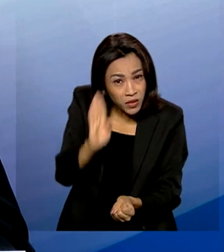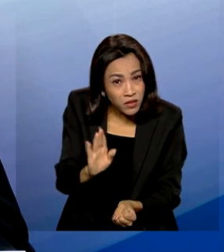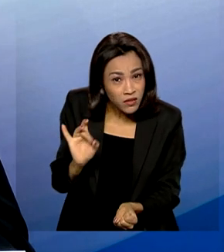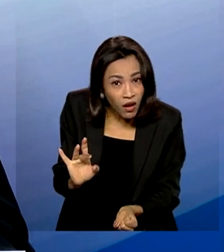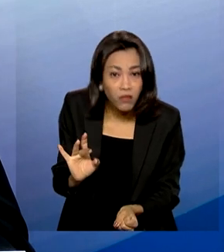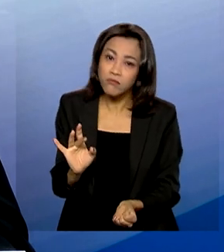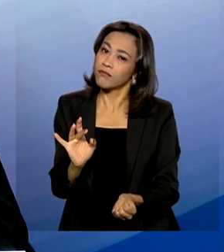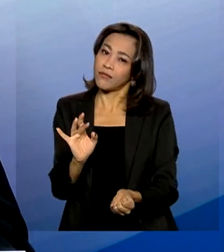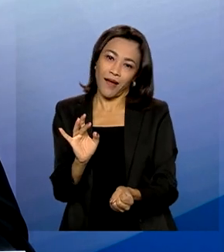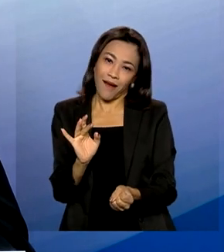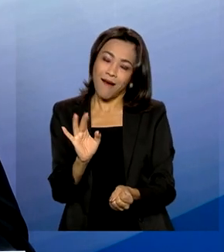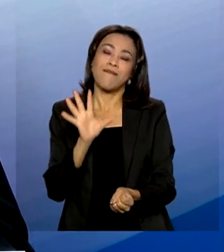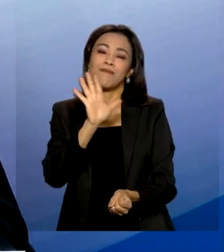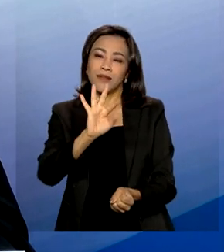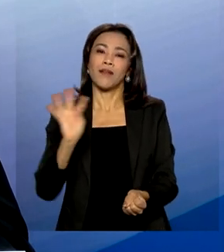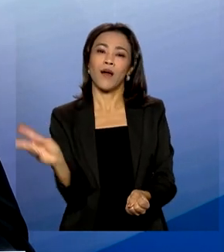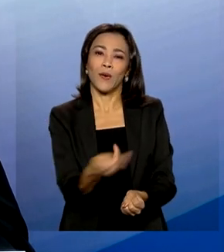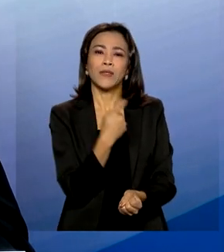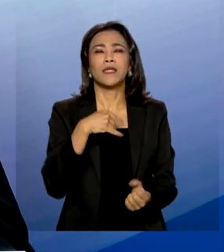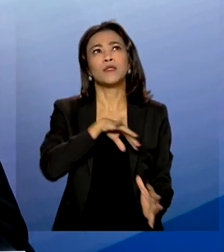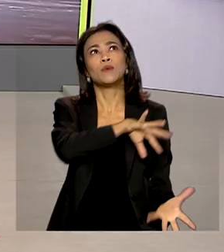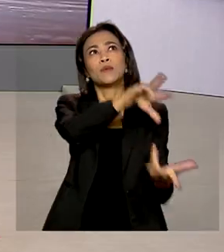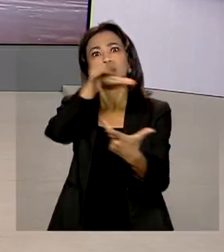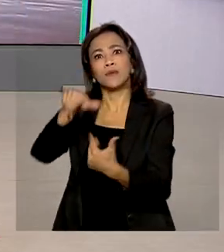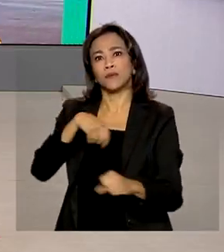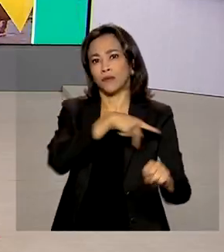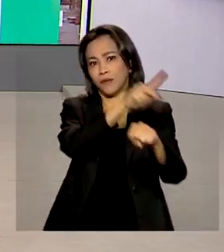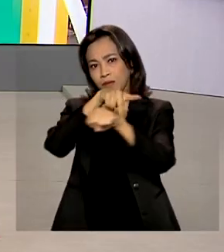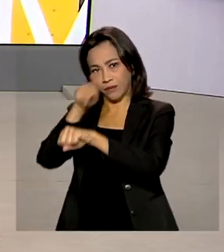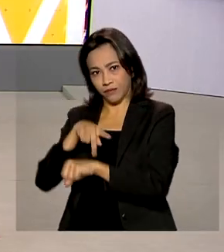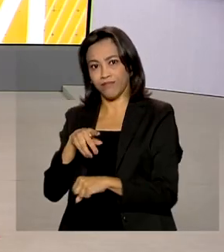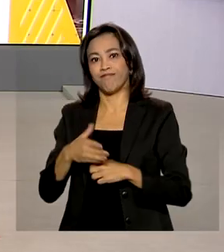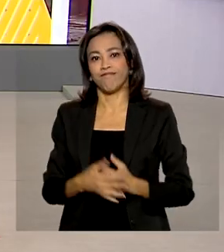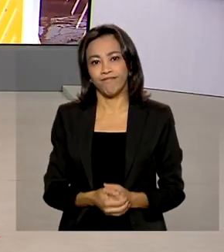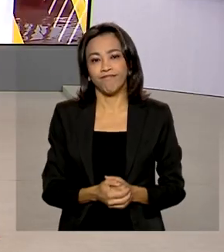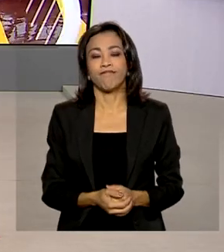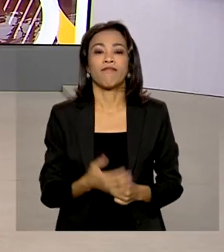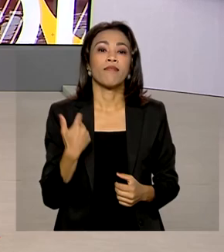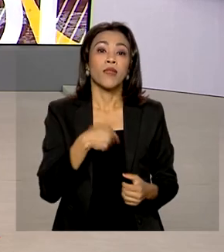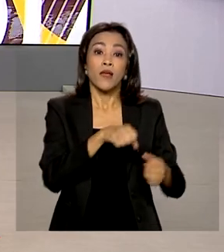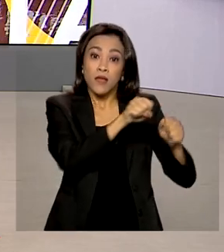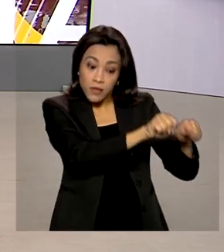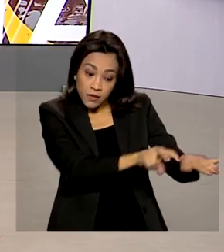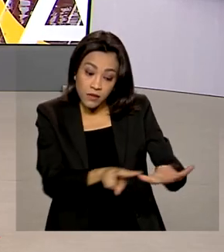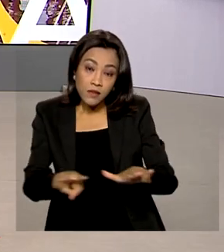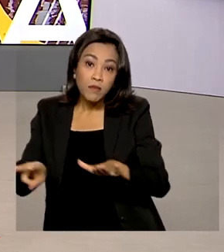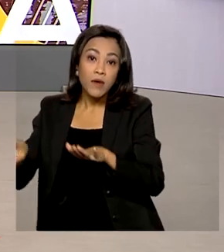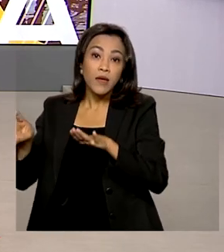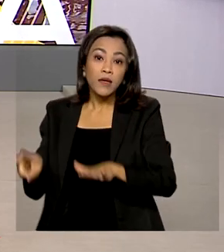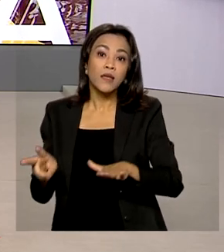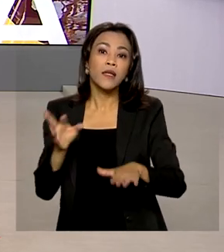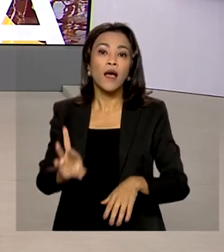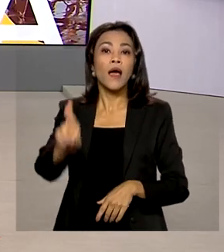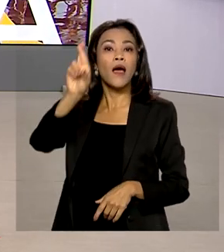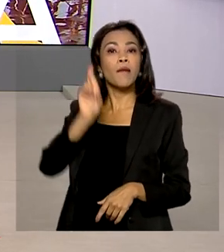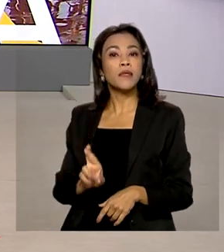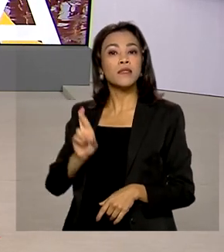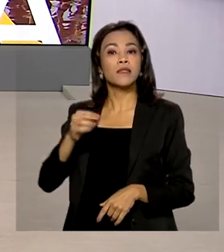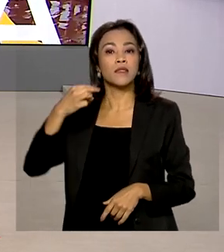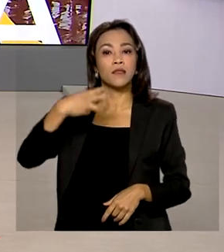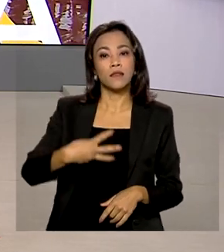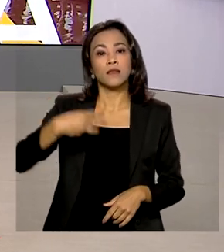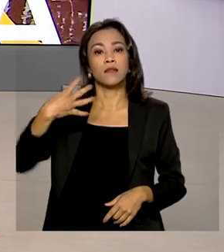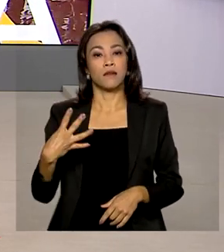mas assola todos os países do mundo. Durante toda a semana, representantes de 34 países do